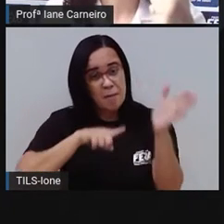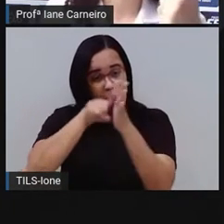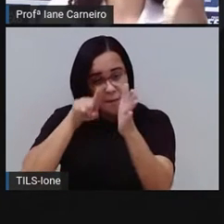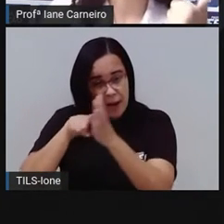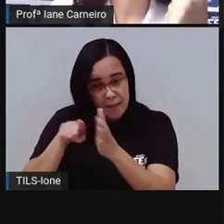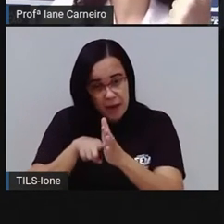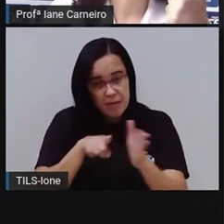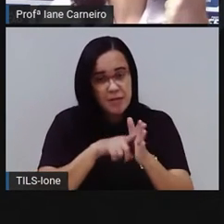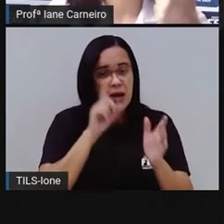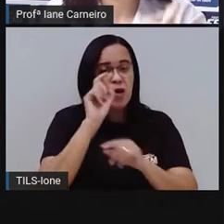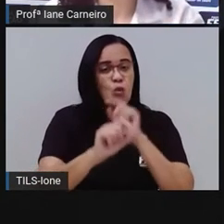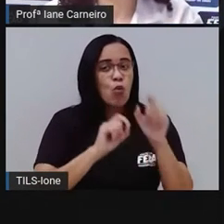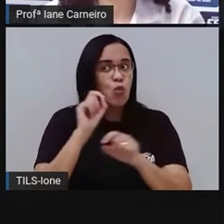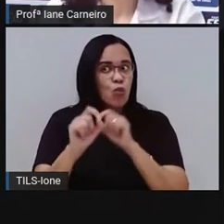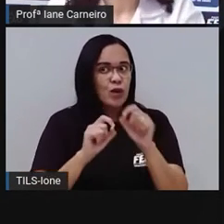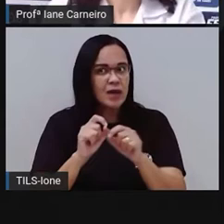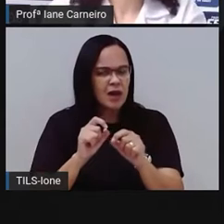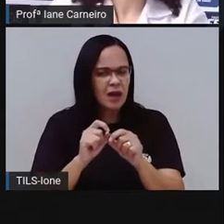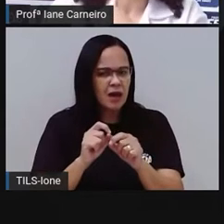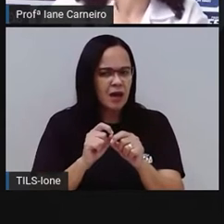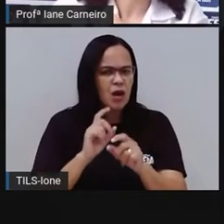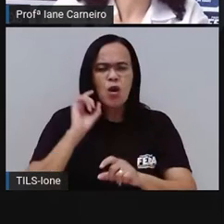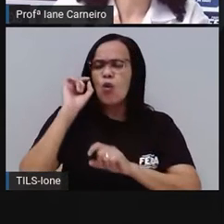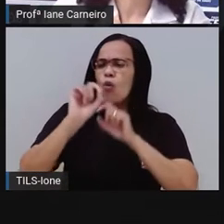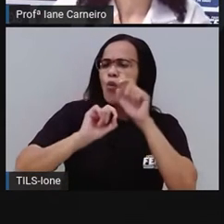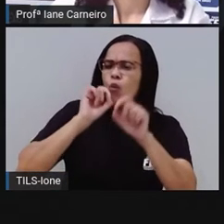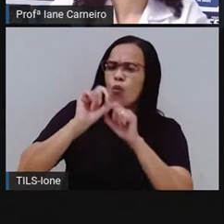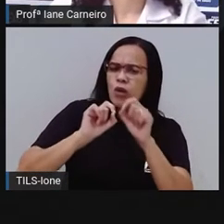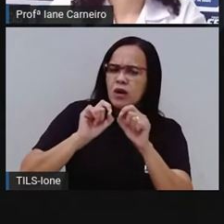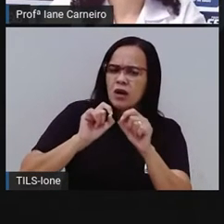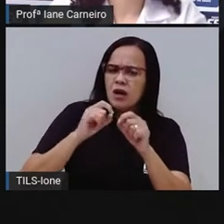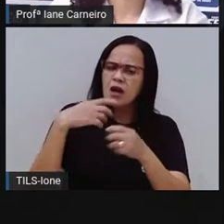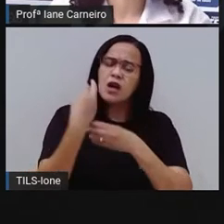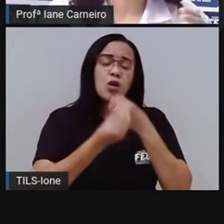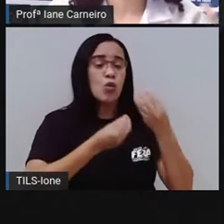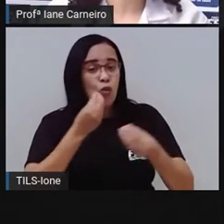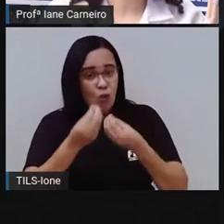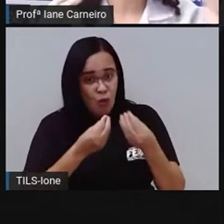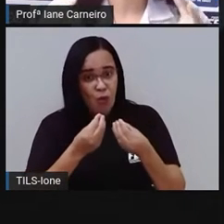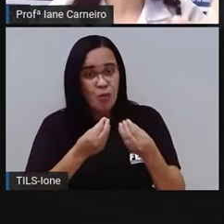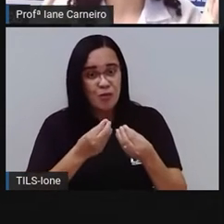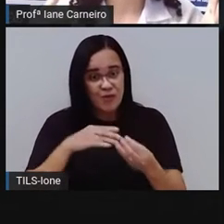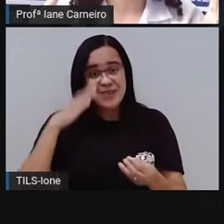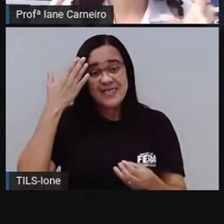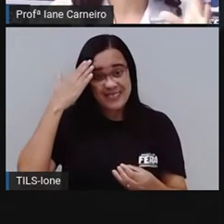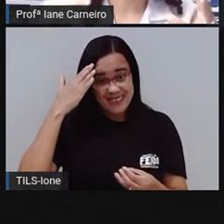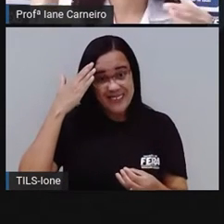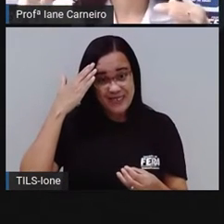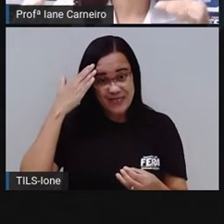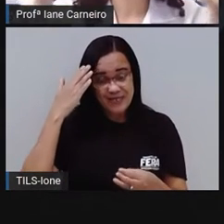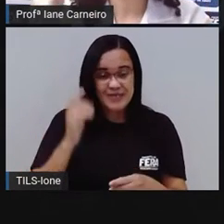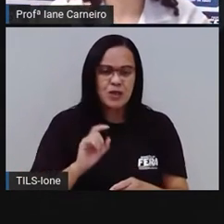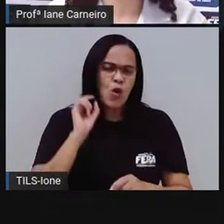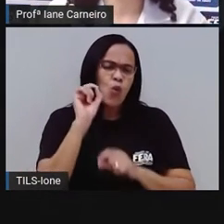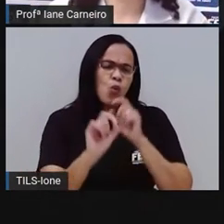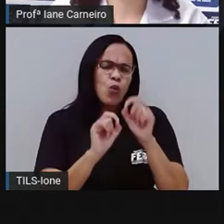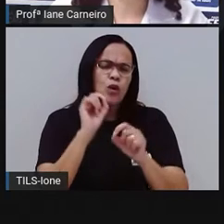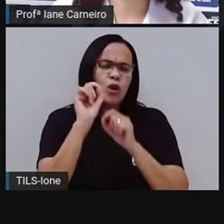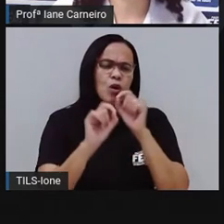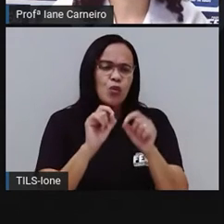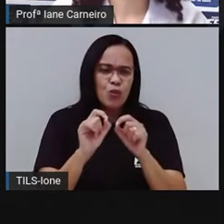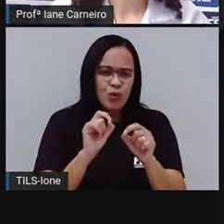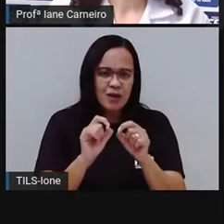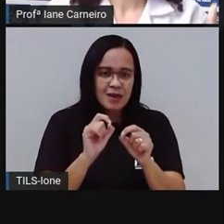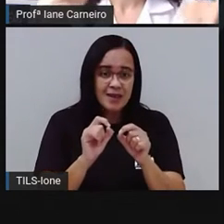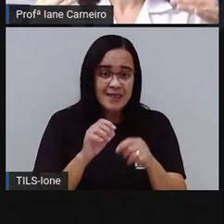em formato de charadas. Na aula anterior, a Pró leu vários adivinhas que começavam assim. O que é, que é. Vocês